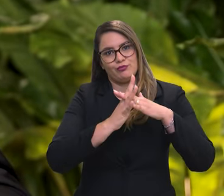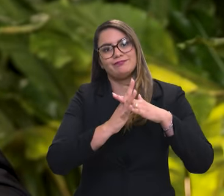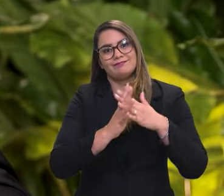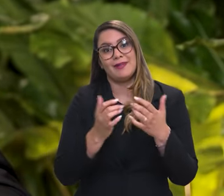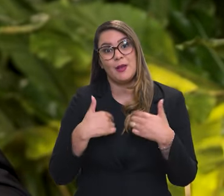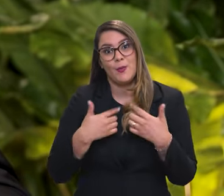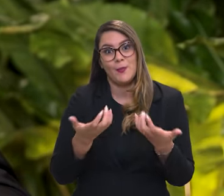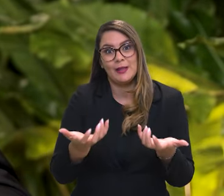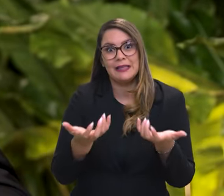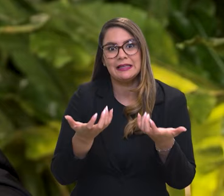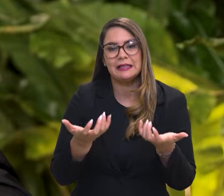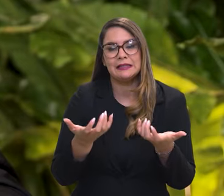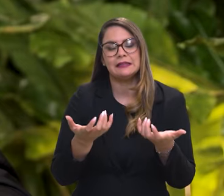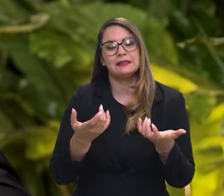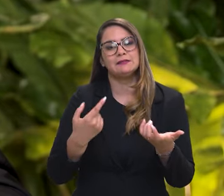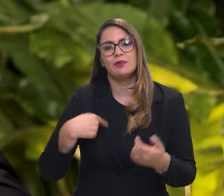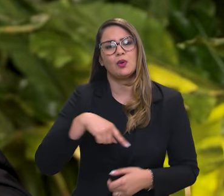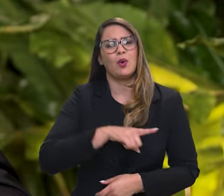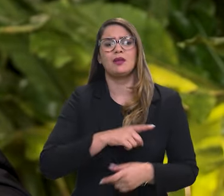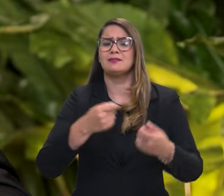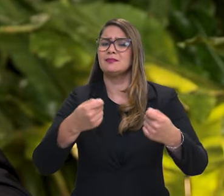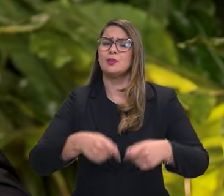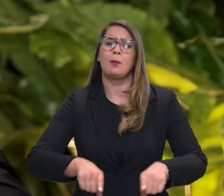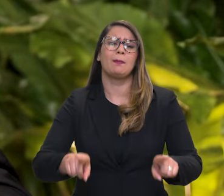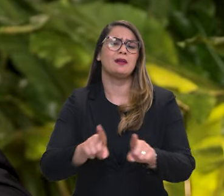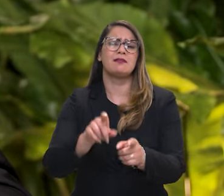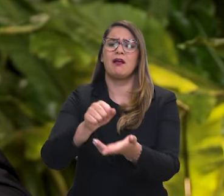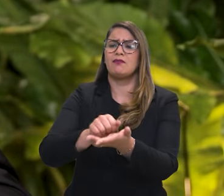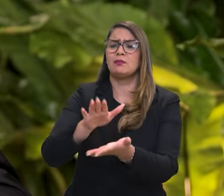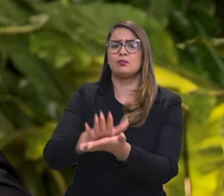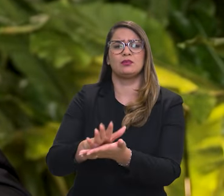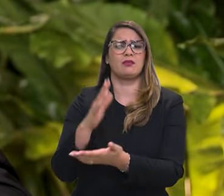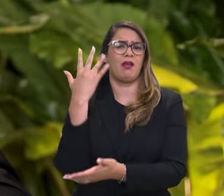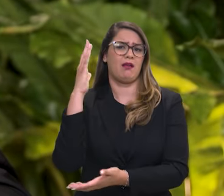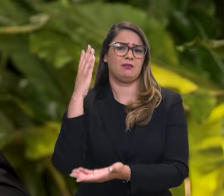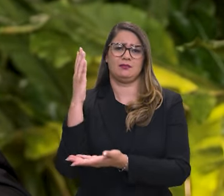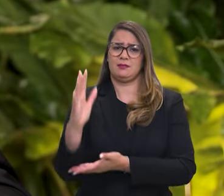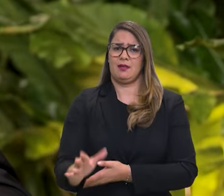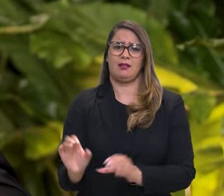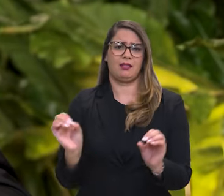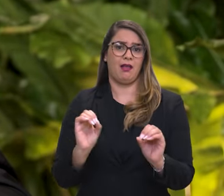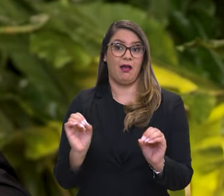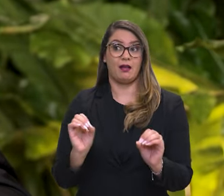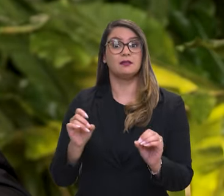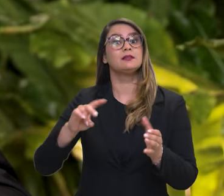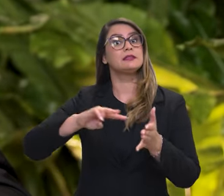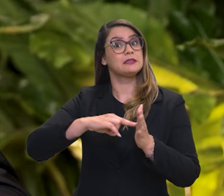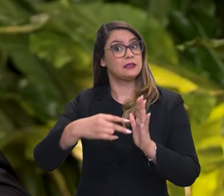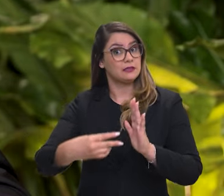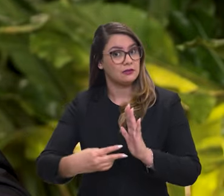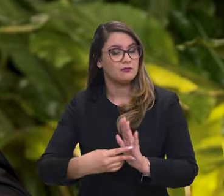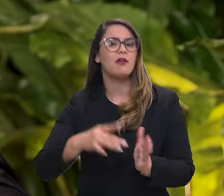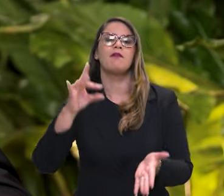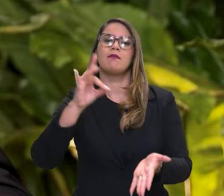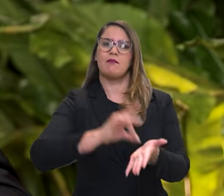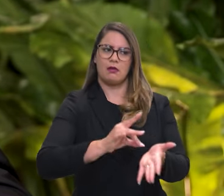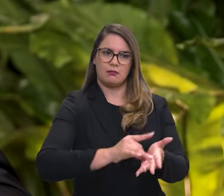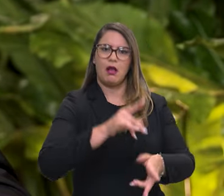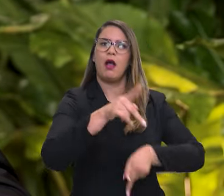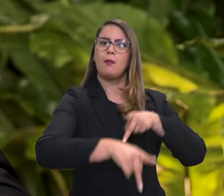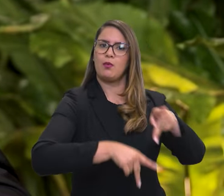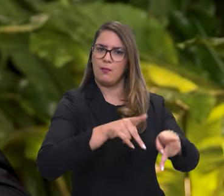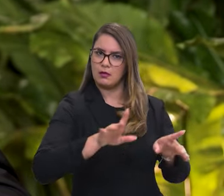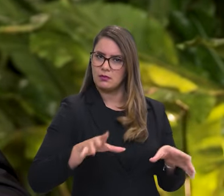gente não tivesse que multar tanta gente por desmatamento. Isso representaria que, de fato, a população está mais